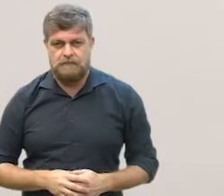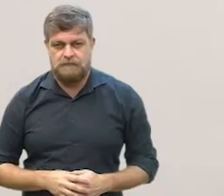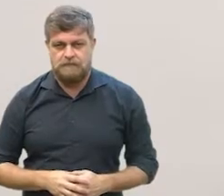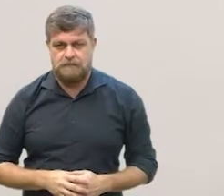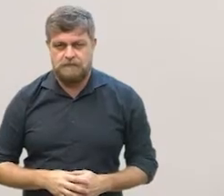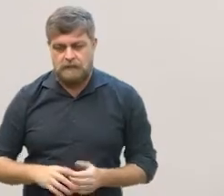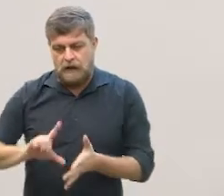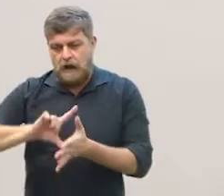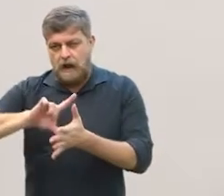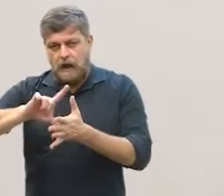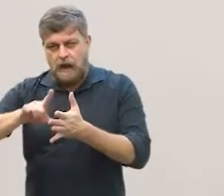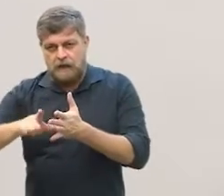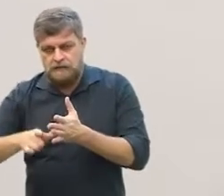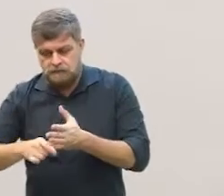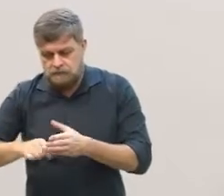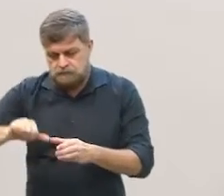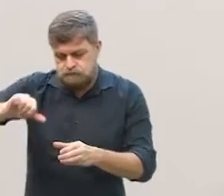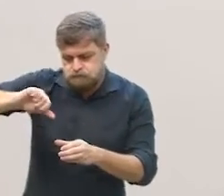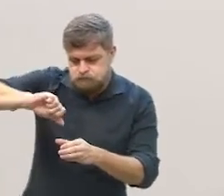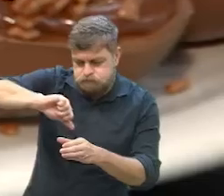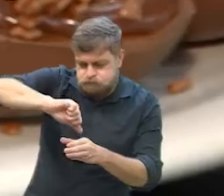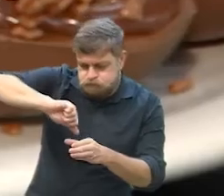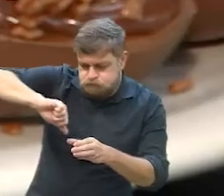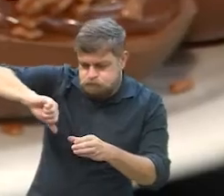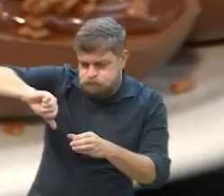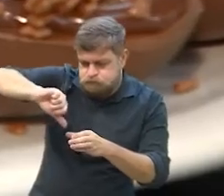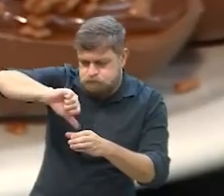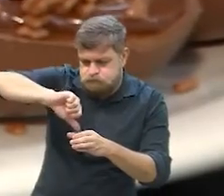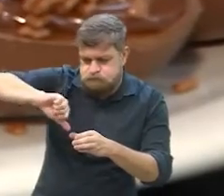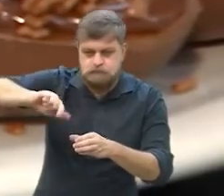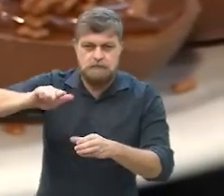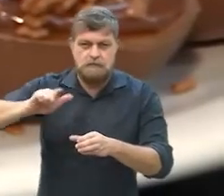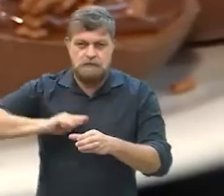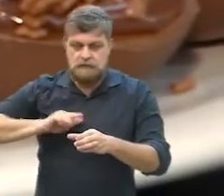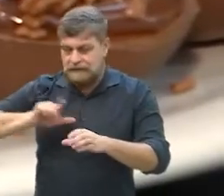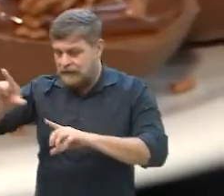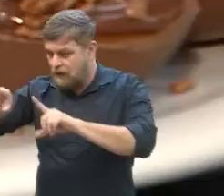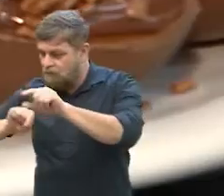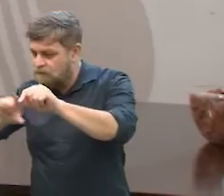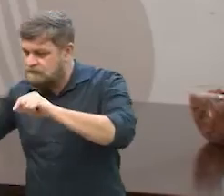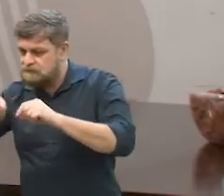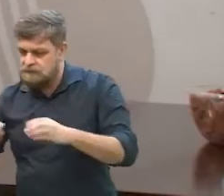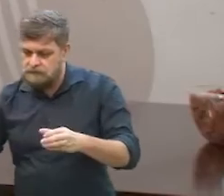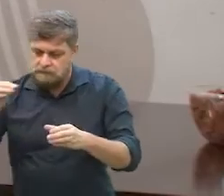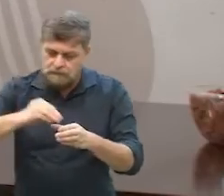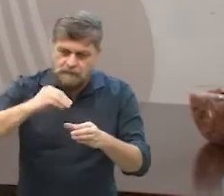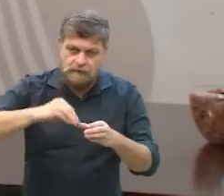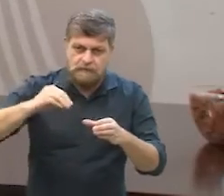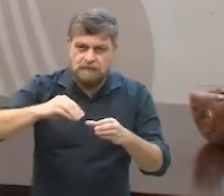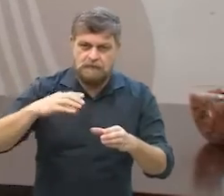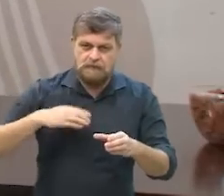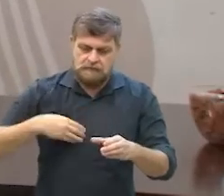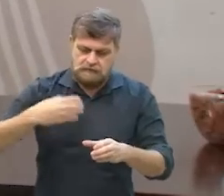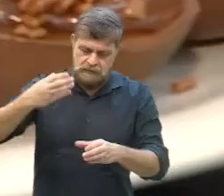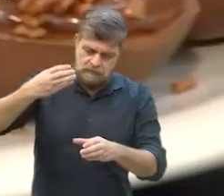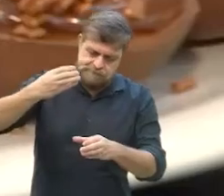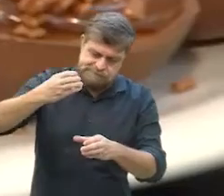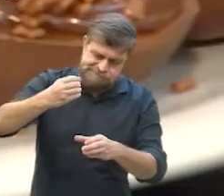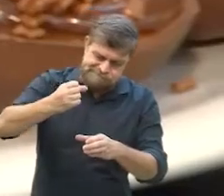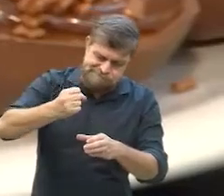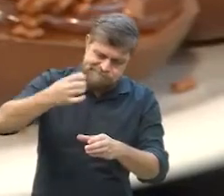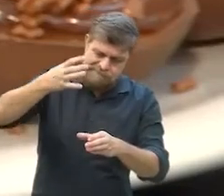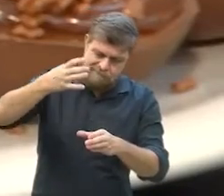e aí é só montar na casquinha adicione o recheio escolhido com a ajuda de uma manga de confeitar